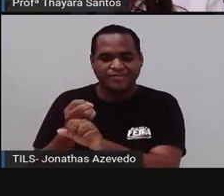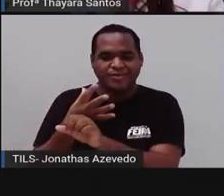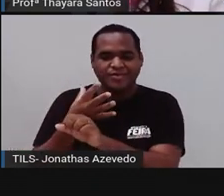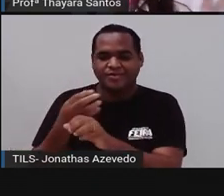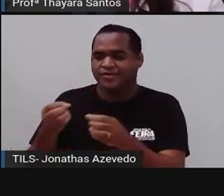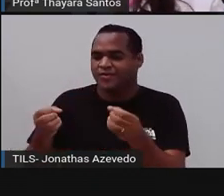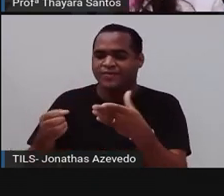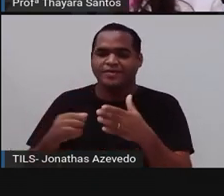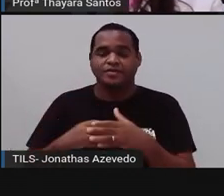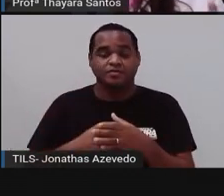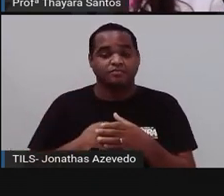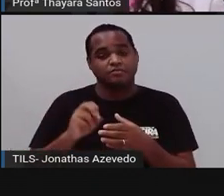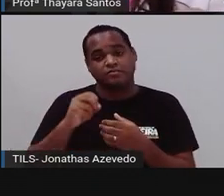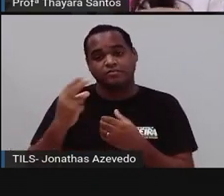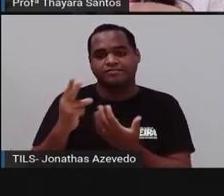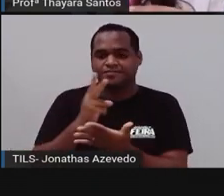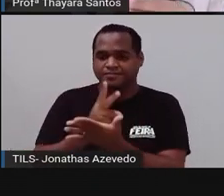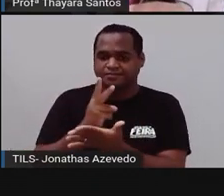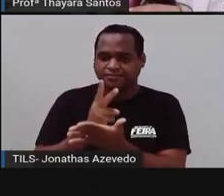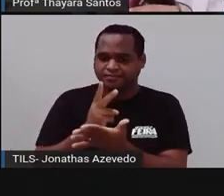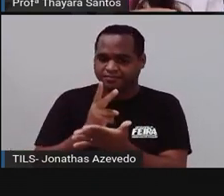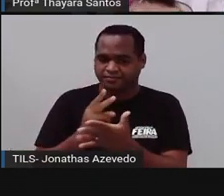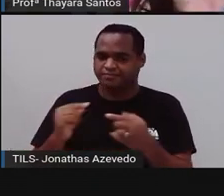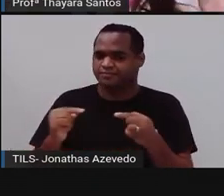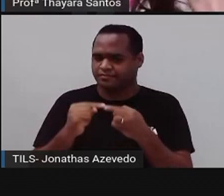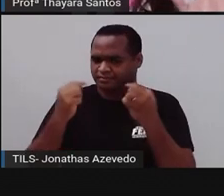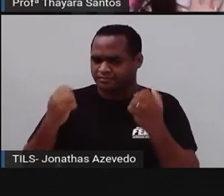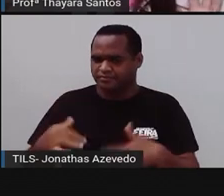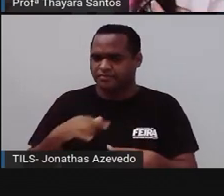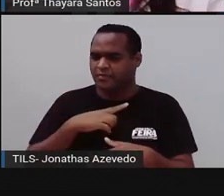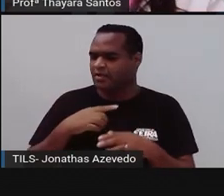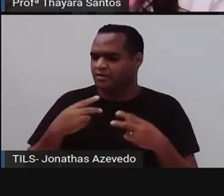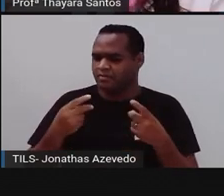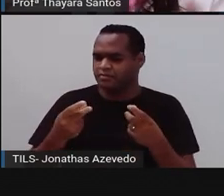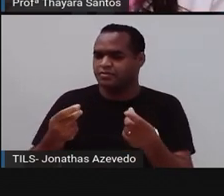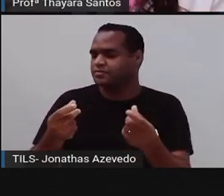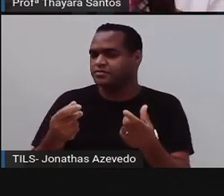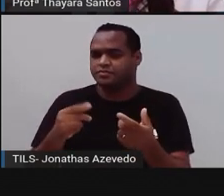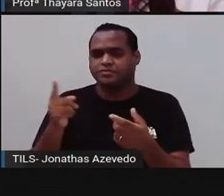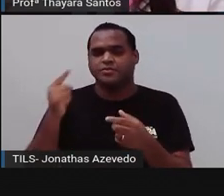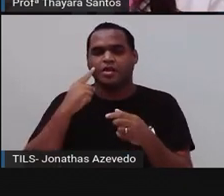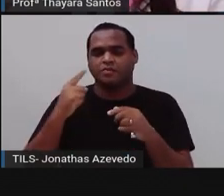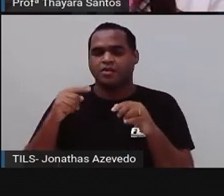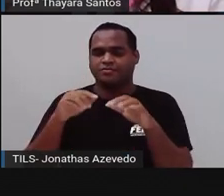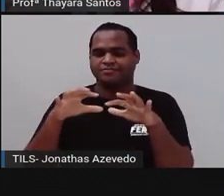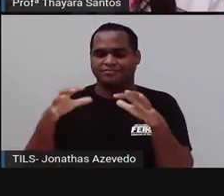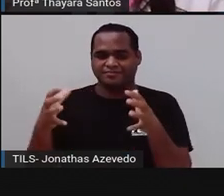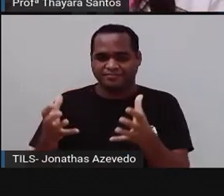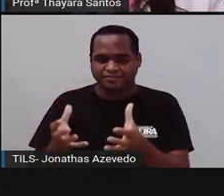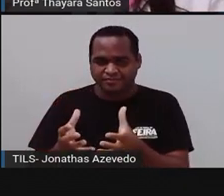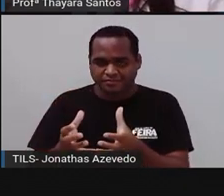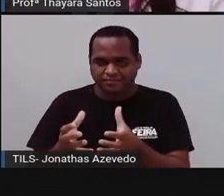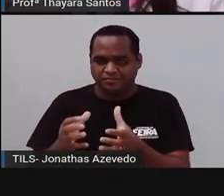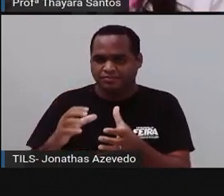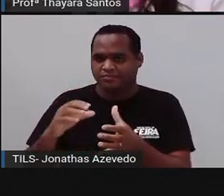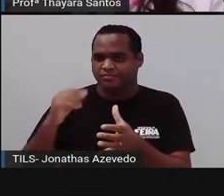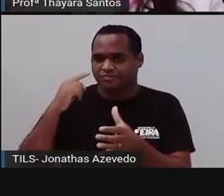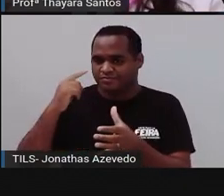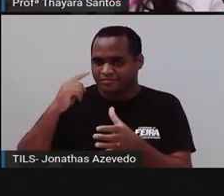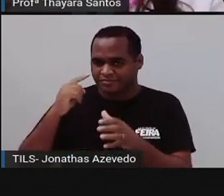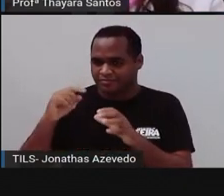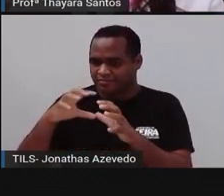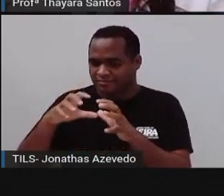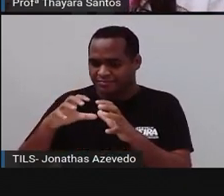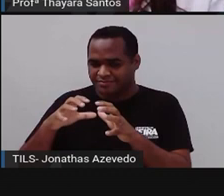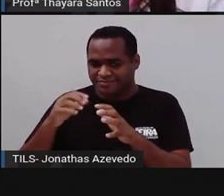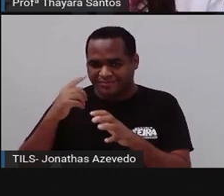esse broto pode permanecer junto com aquela esponja que deu origem a ele para o resto da vida, formando uma colônia. Então, vocês devem, se vocês pesquisarem